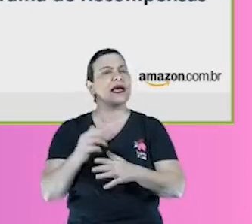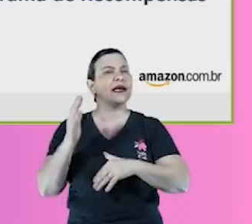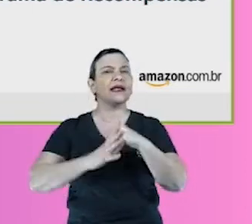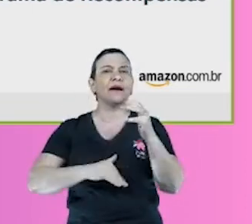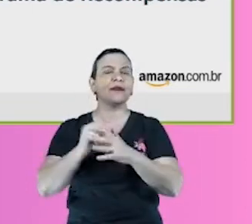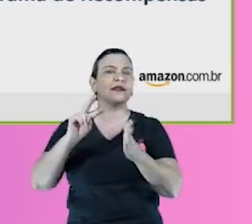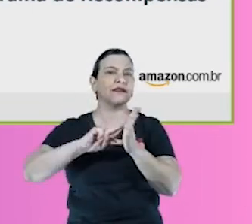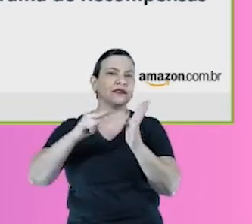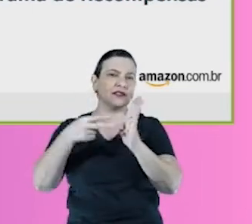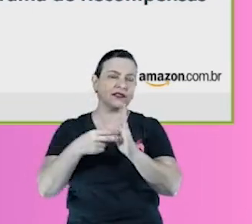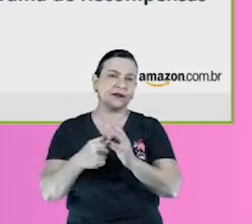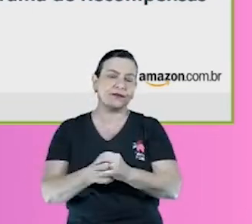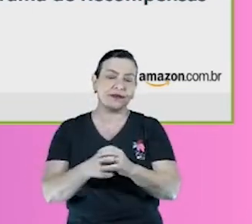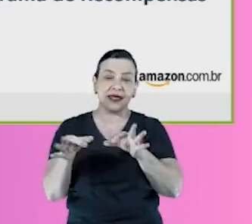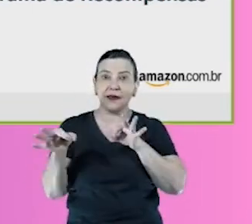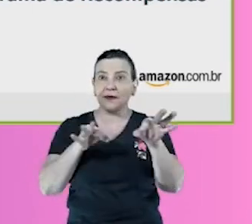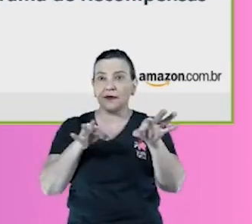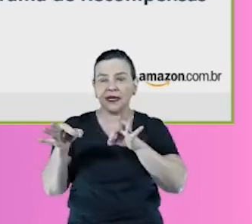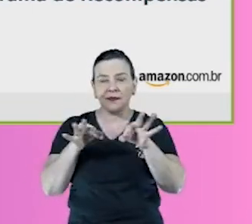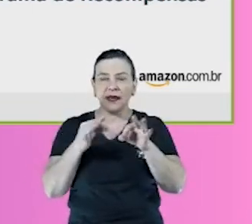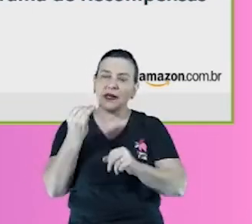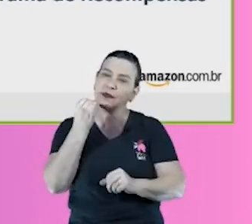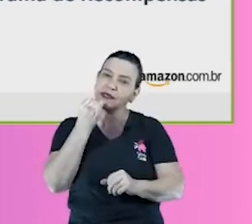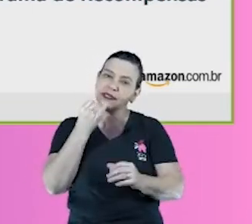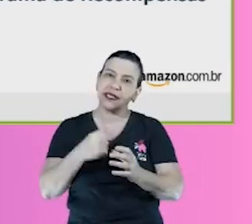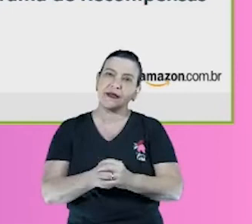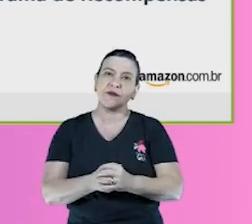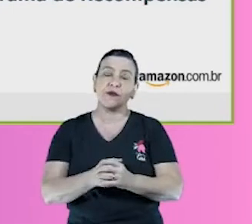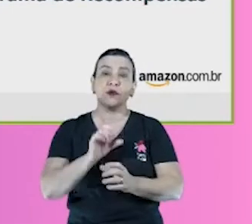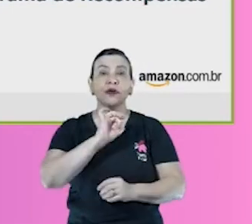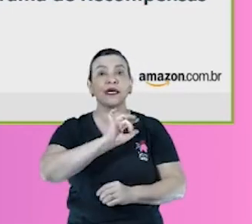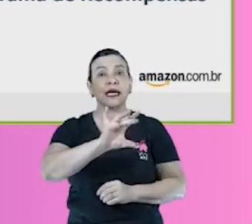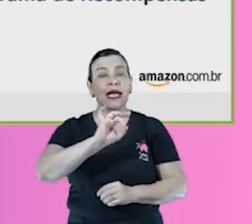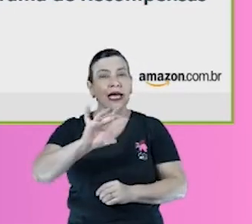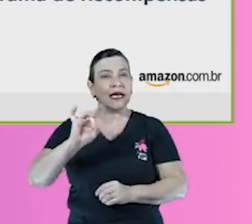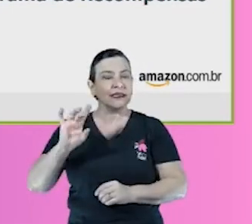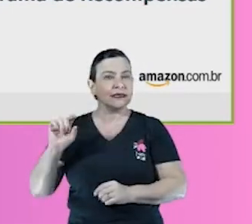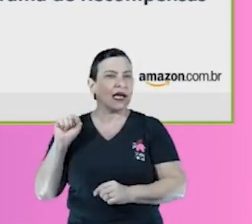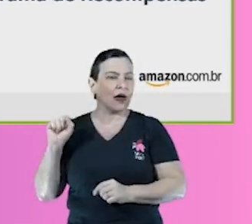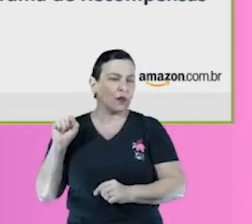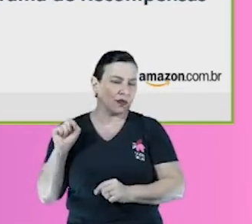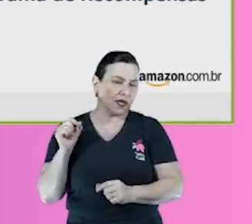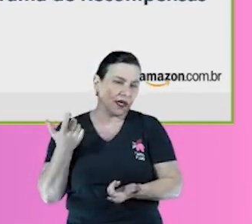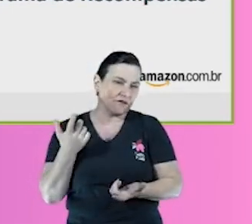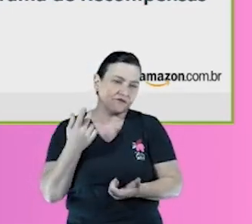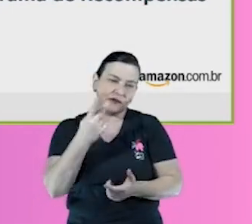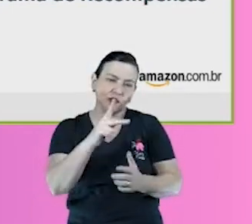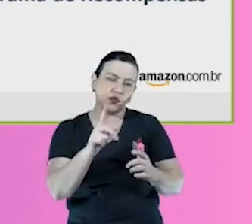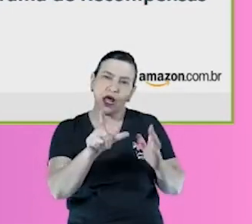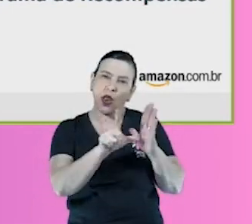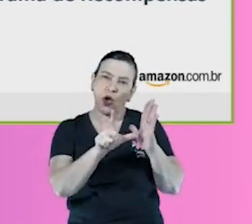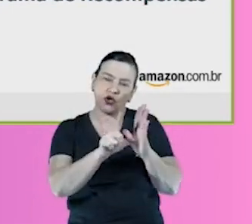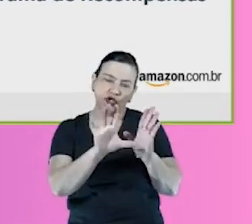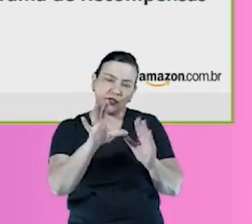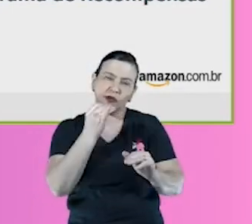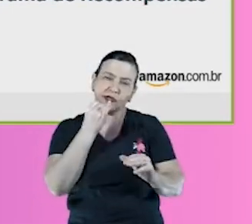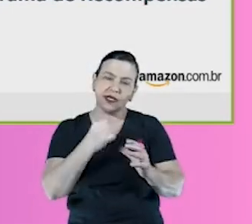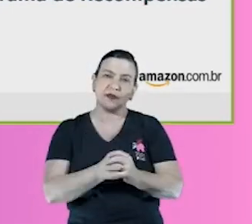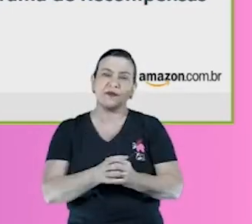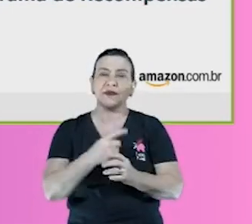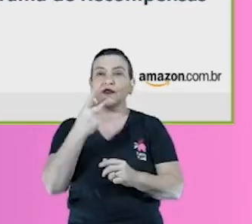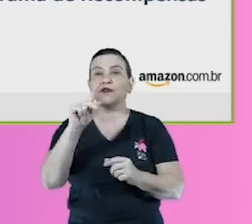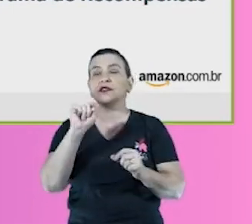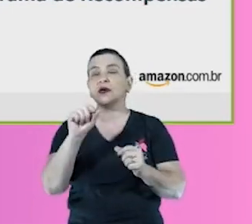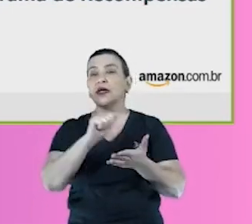ao realizar algumas tarefas, como, por exemplo, cada um vai receber uma tarefa específica da sua loja. Então, vou dar um exemplo aqui. Você recebe uma tarefa de